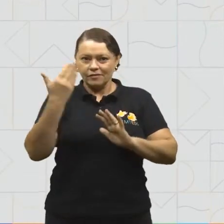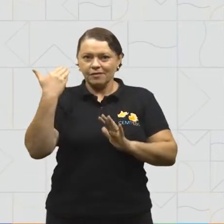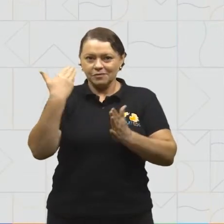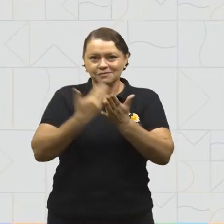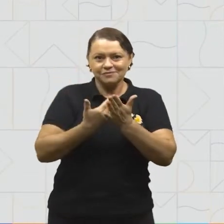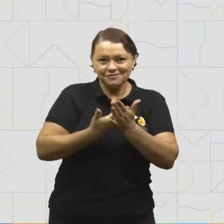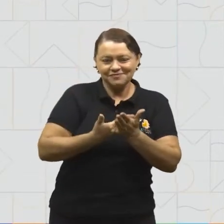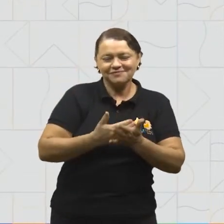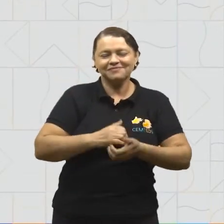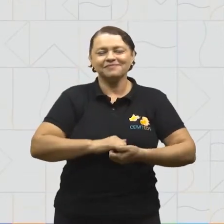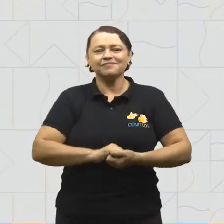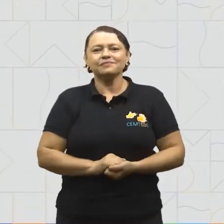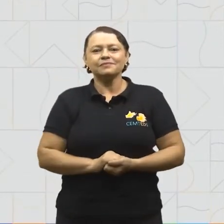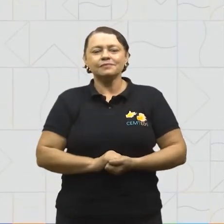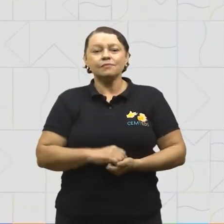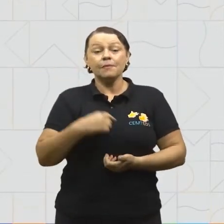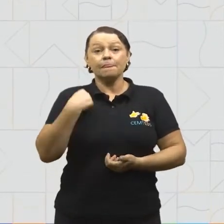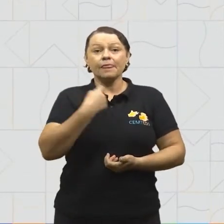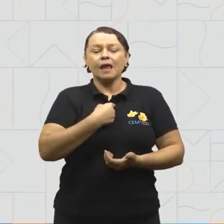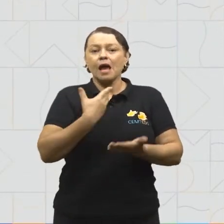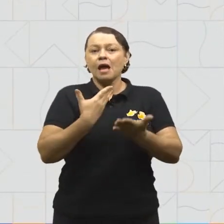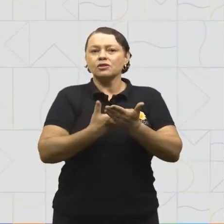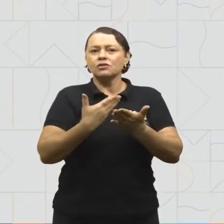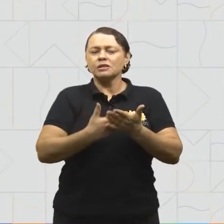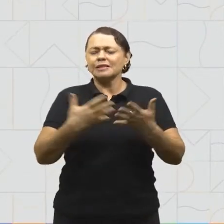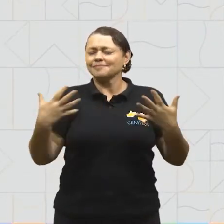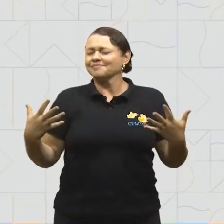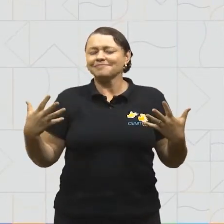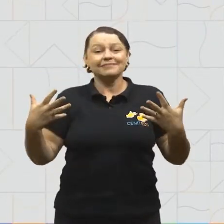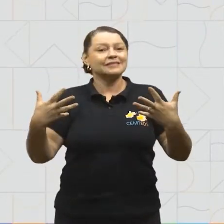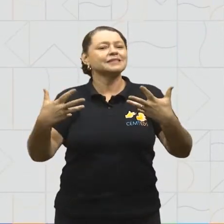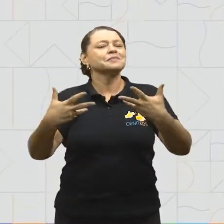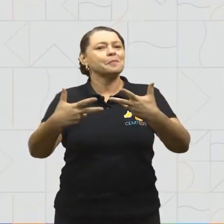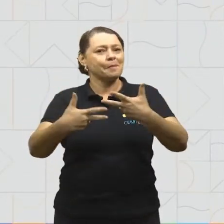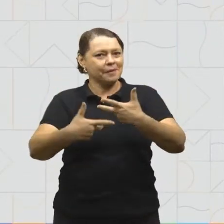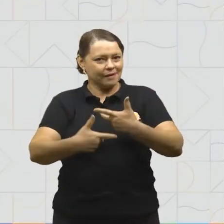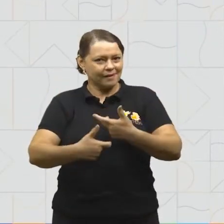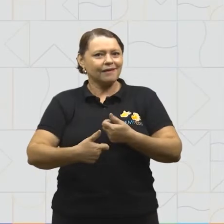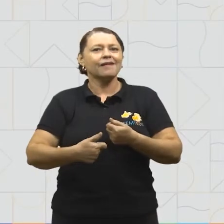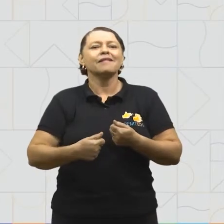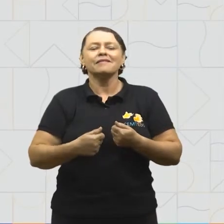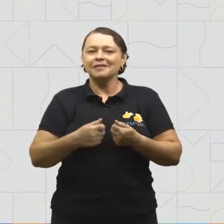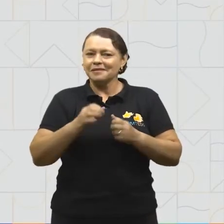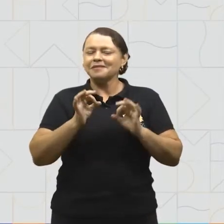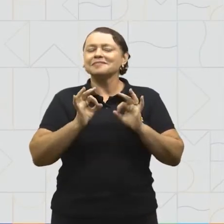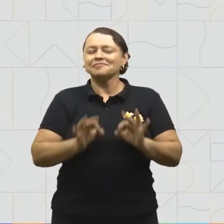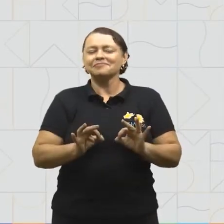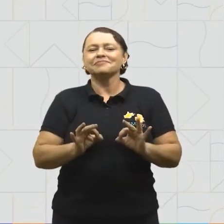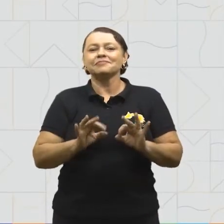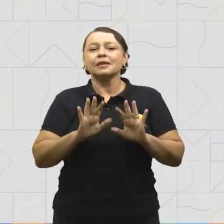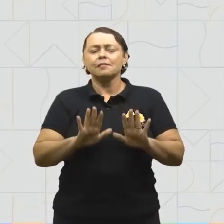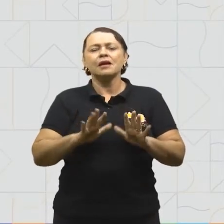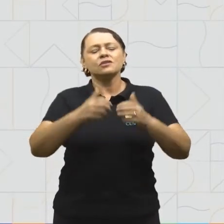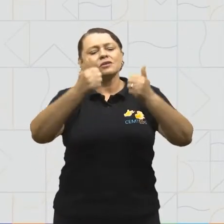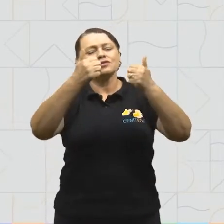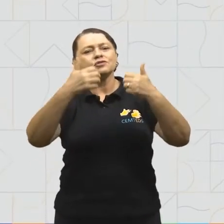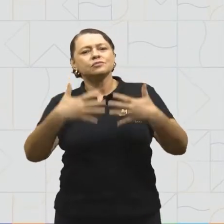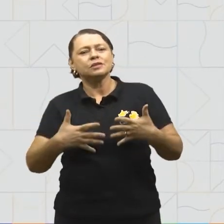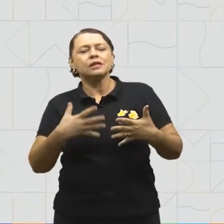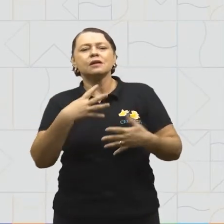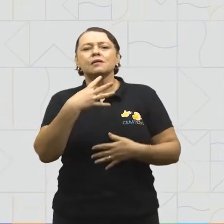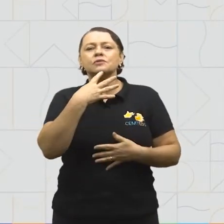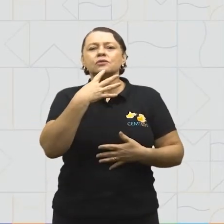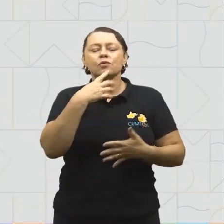mais uma aula? As nossas aulas têm sido incríveis. Olha, não tenho do que reclamar. Já falamos e